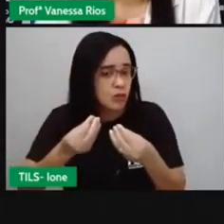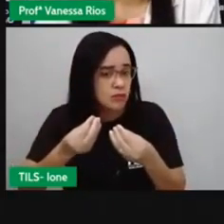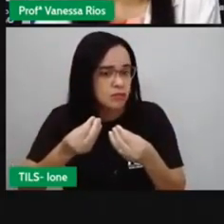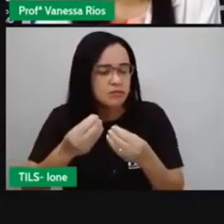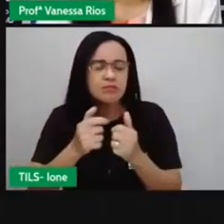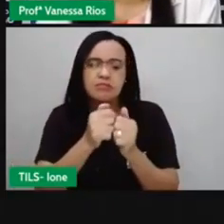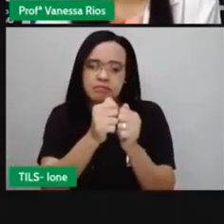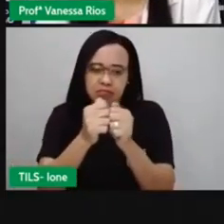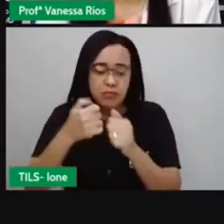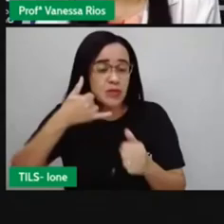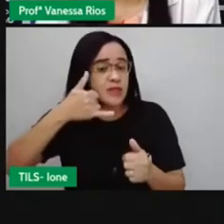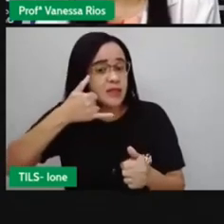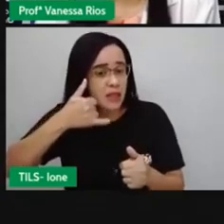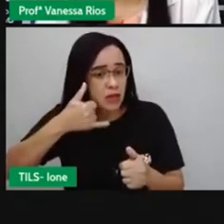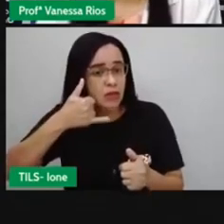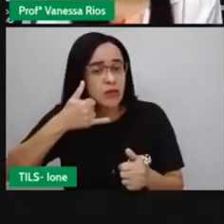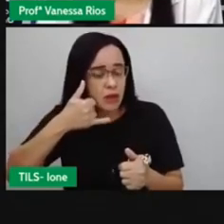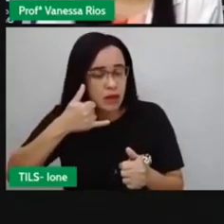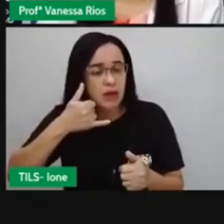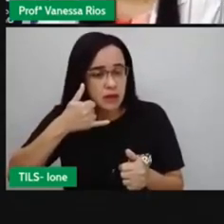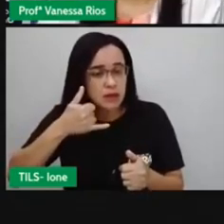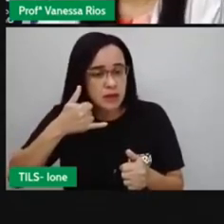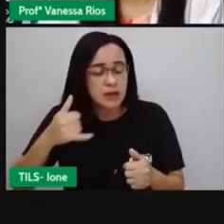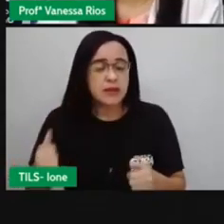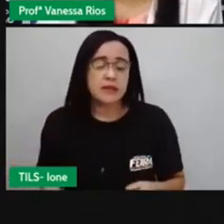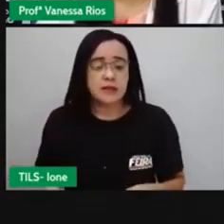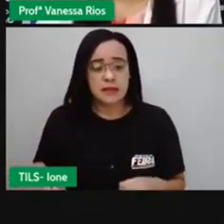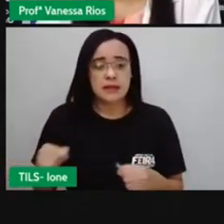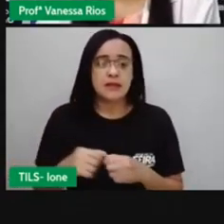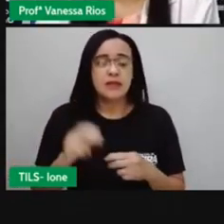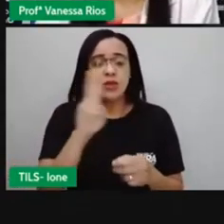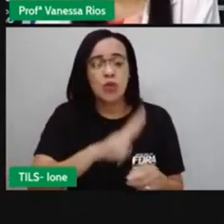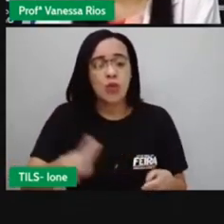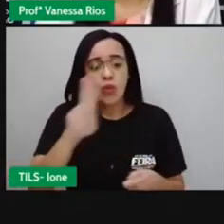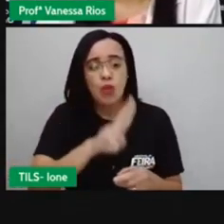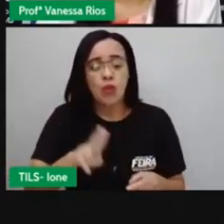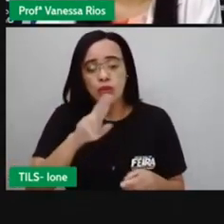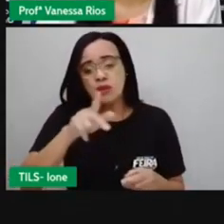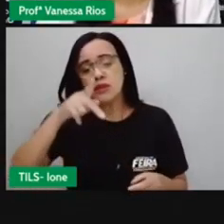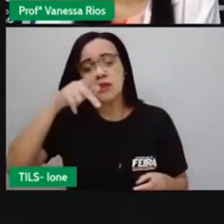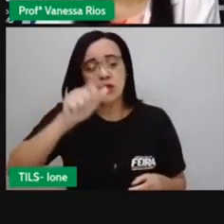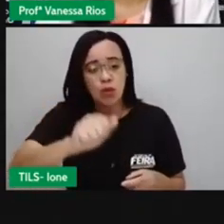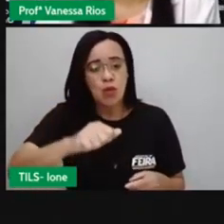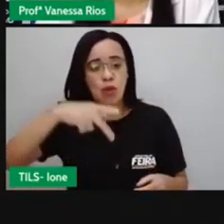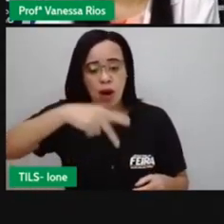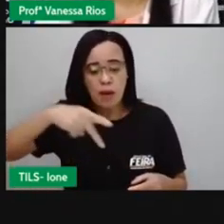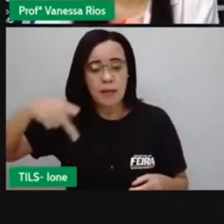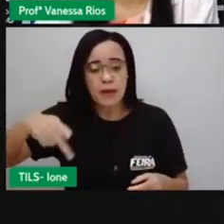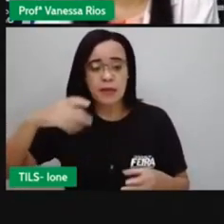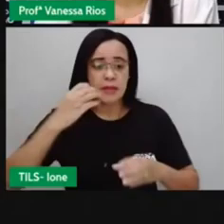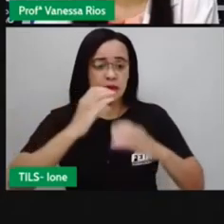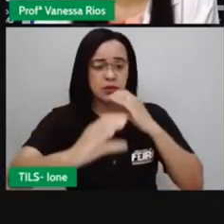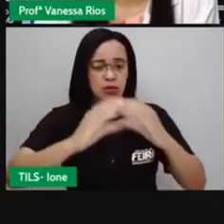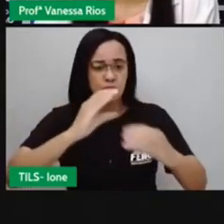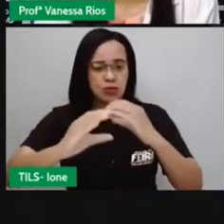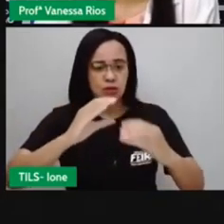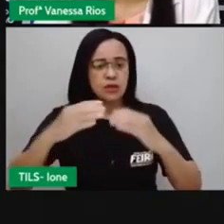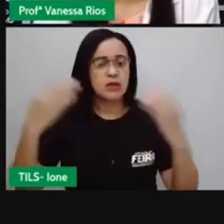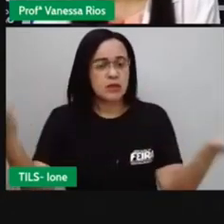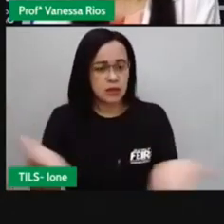celular. Provavelmente, utilizando aí os aplicativos de comunicação, que é comum, né? Nós utilizarmos hoje.